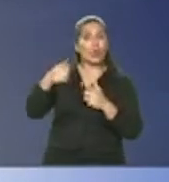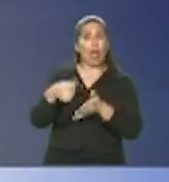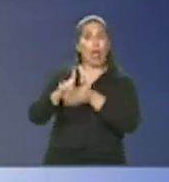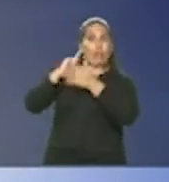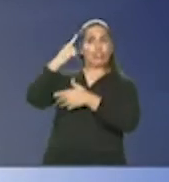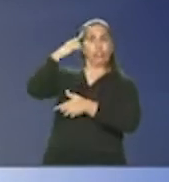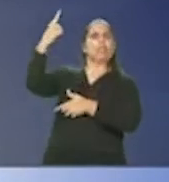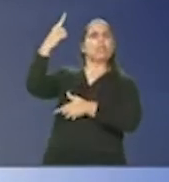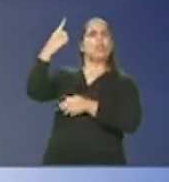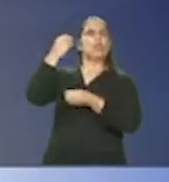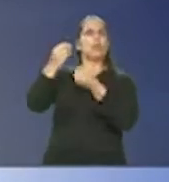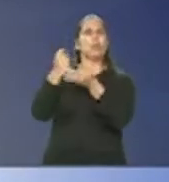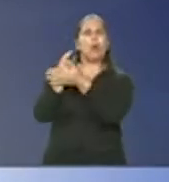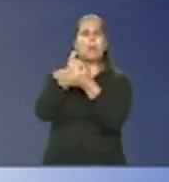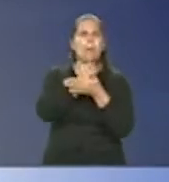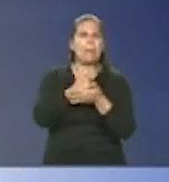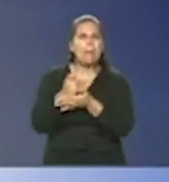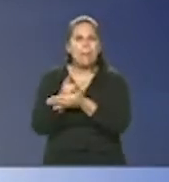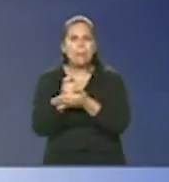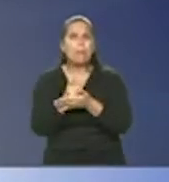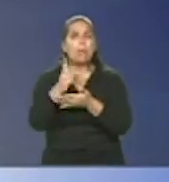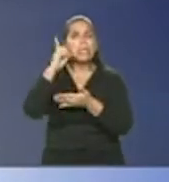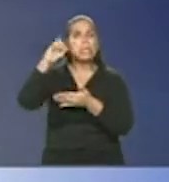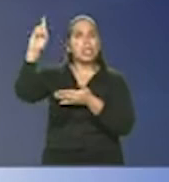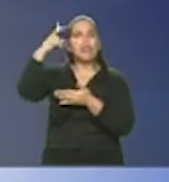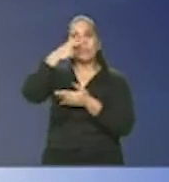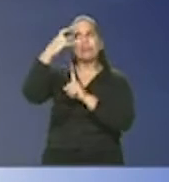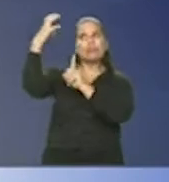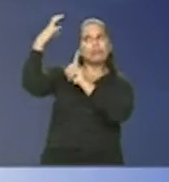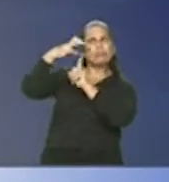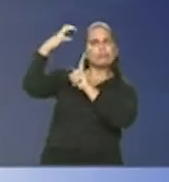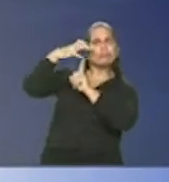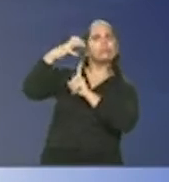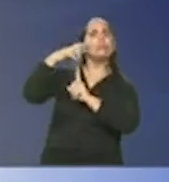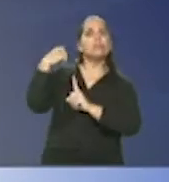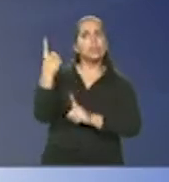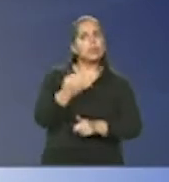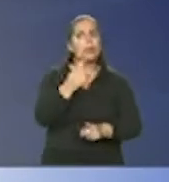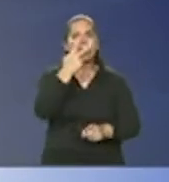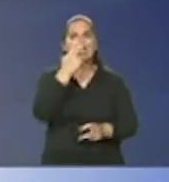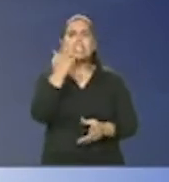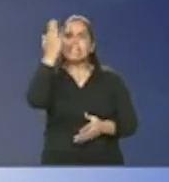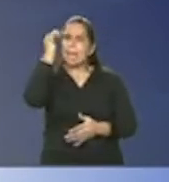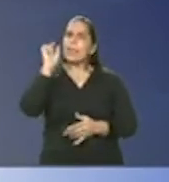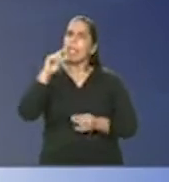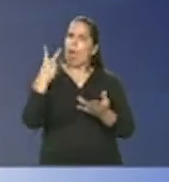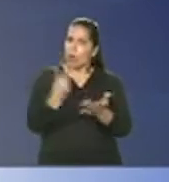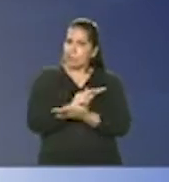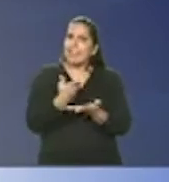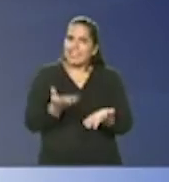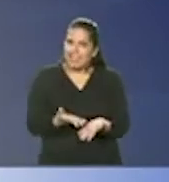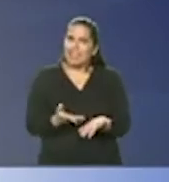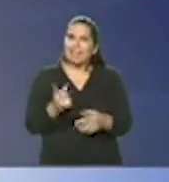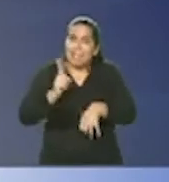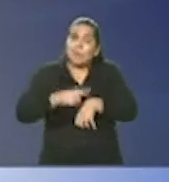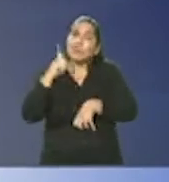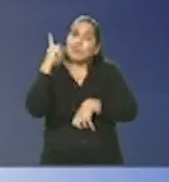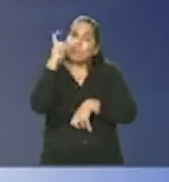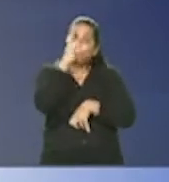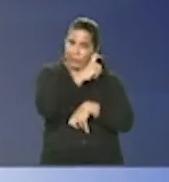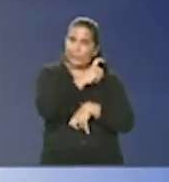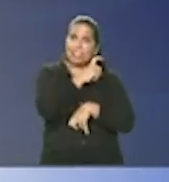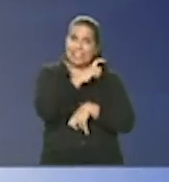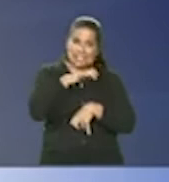inspirando porque ele já sabia que nós íamos passar momentos difíceis no